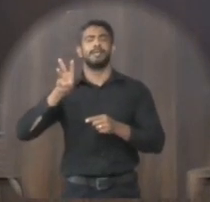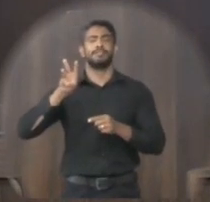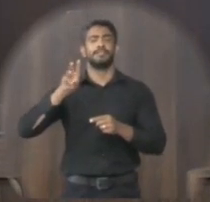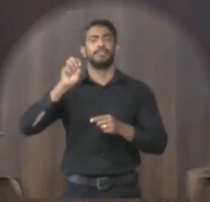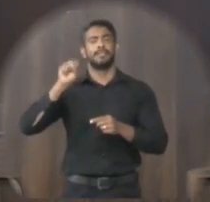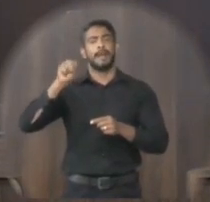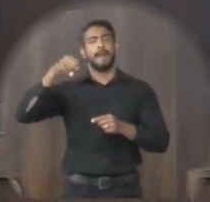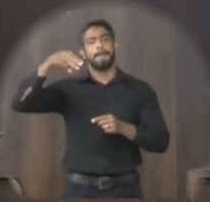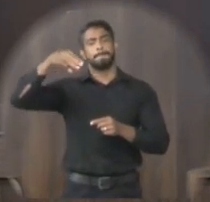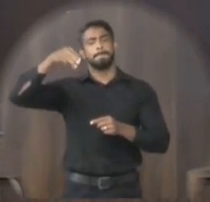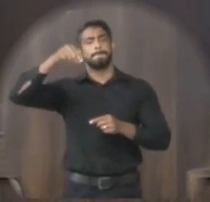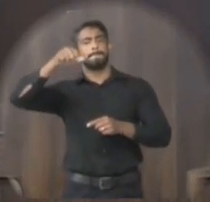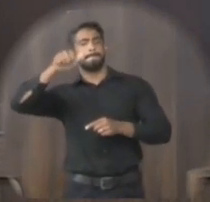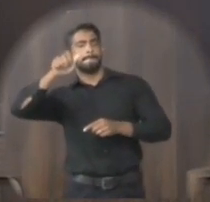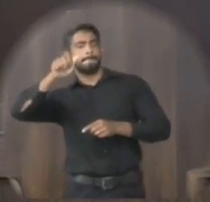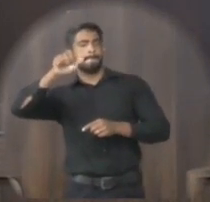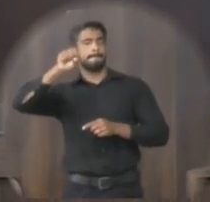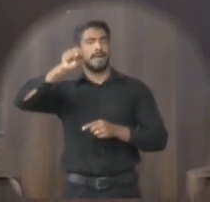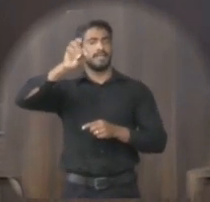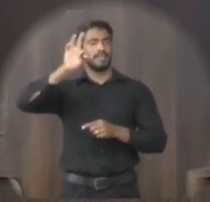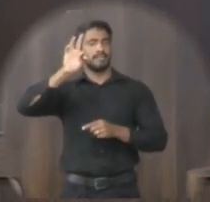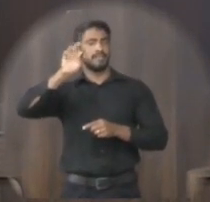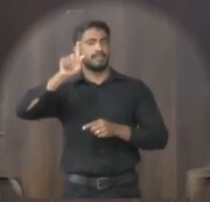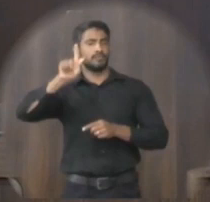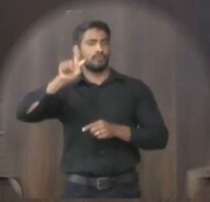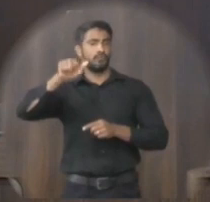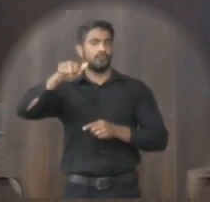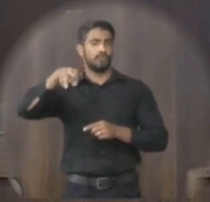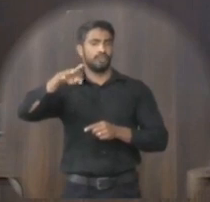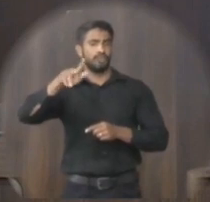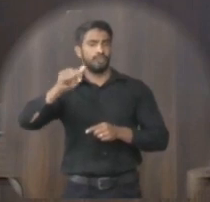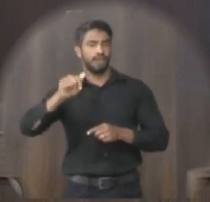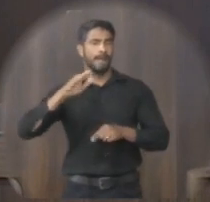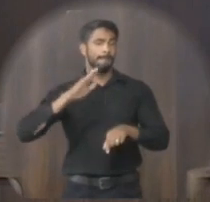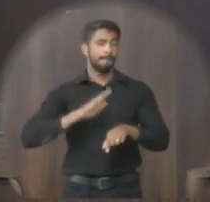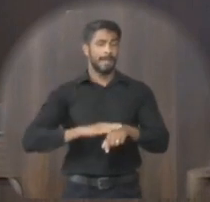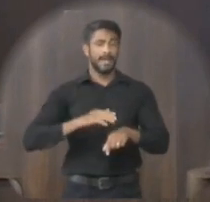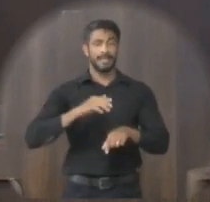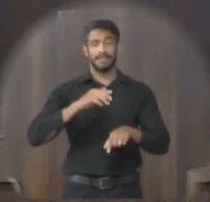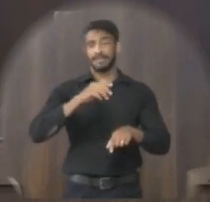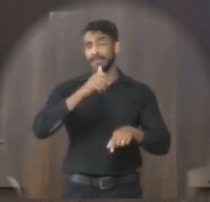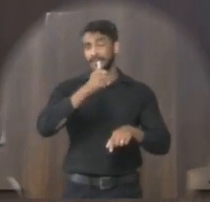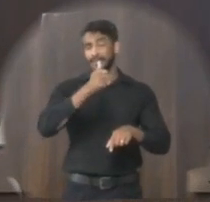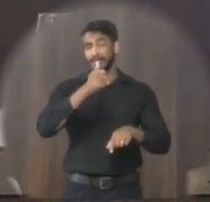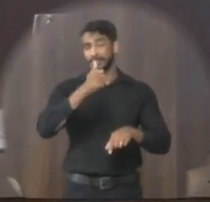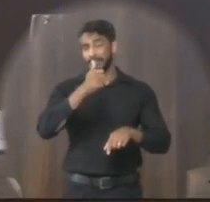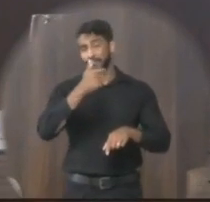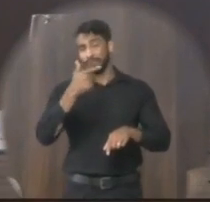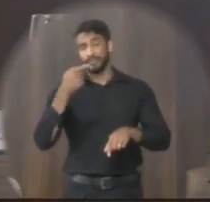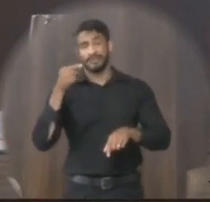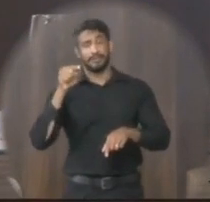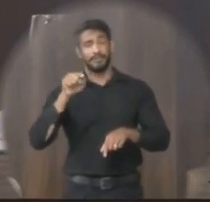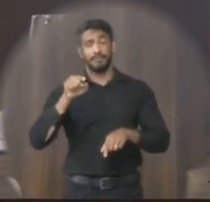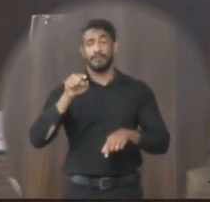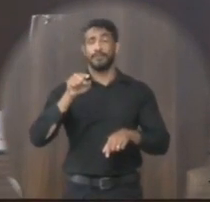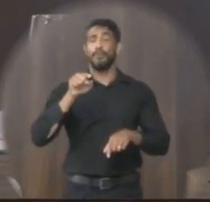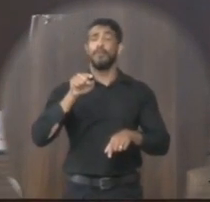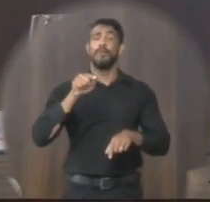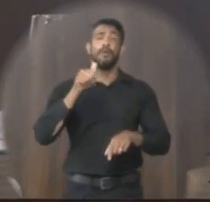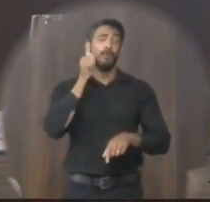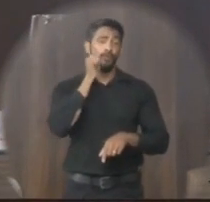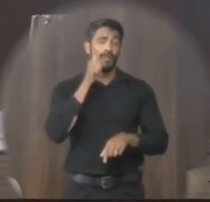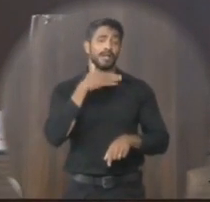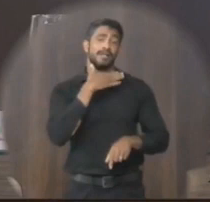mastologia atualmente mais de 12 mil mulheres morrem por ano no Brasil em decorrência da doença o que representa